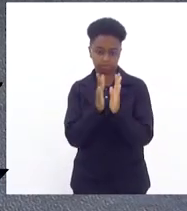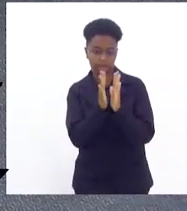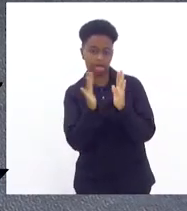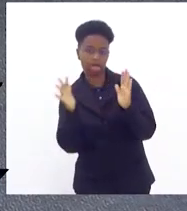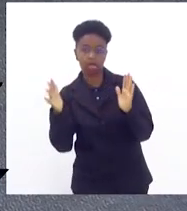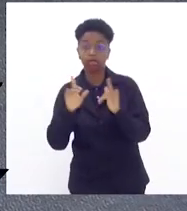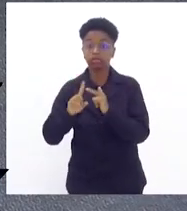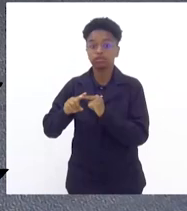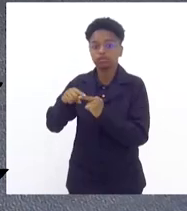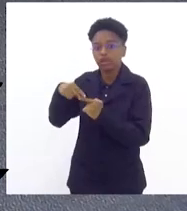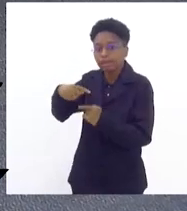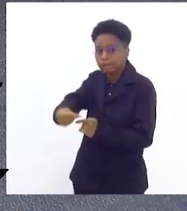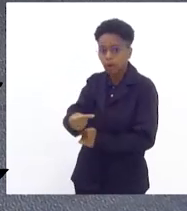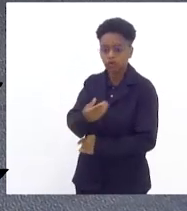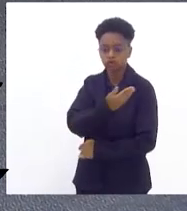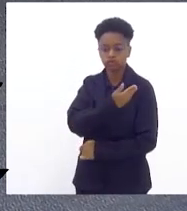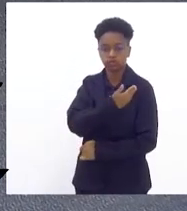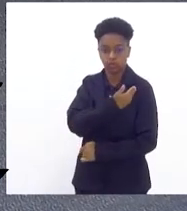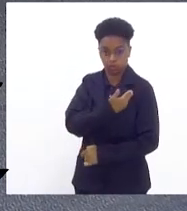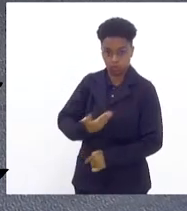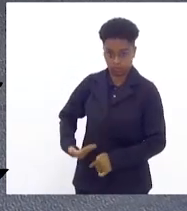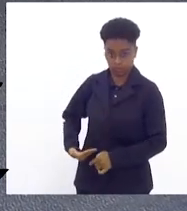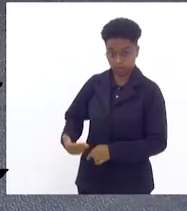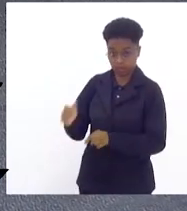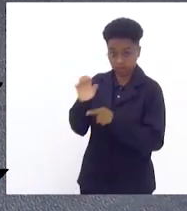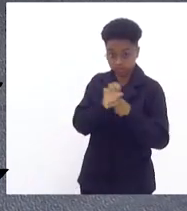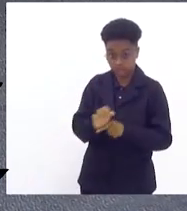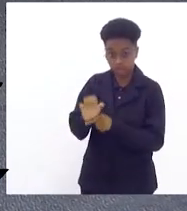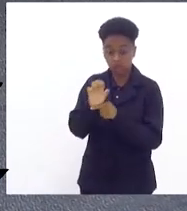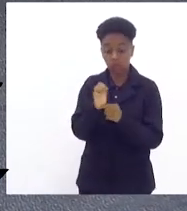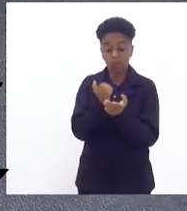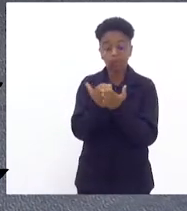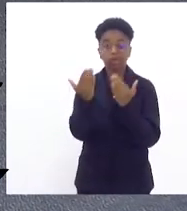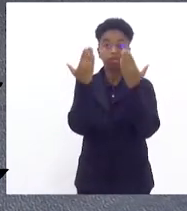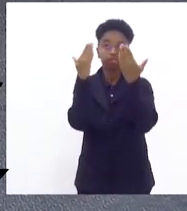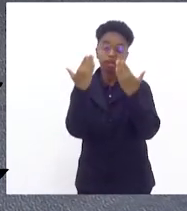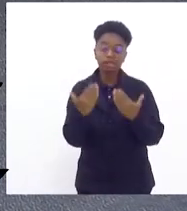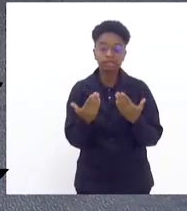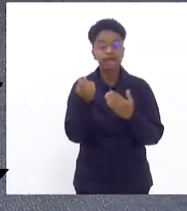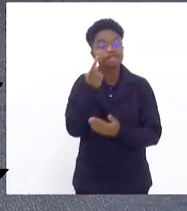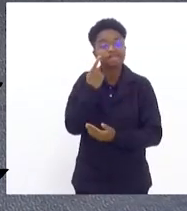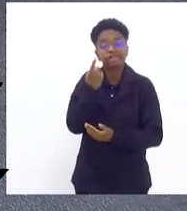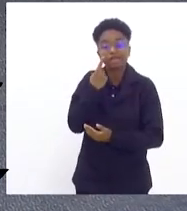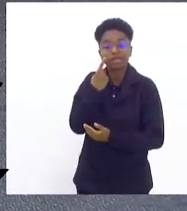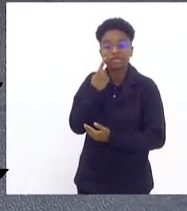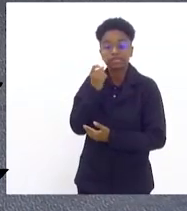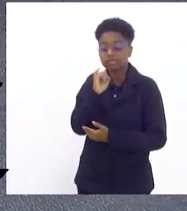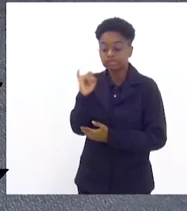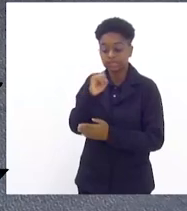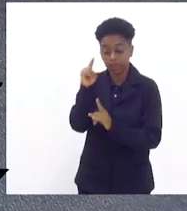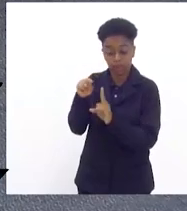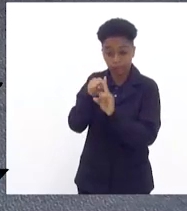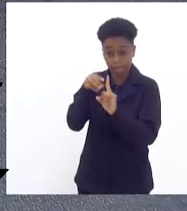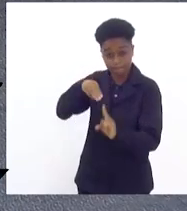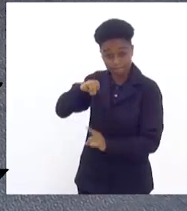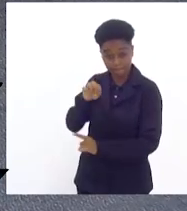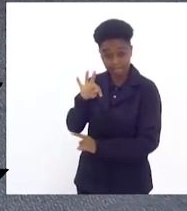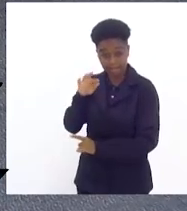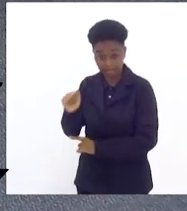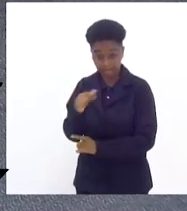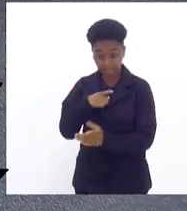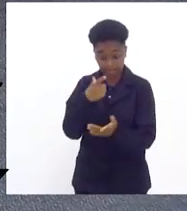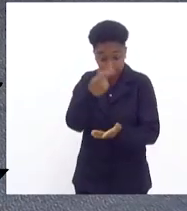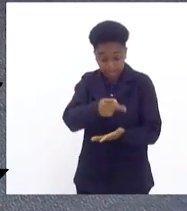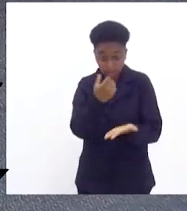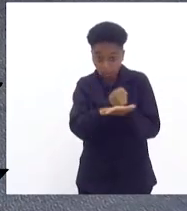sim o governo do Estado analisar e verificar se as metas do contrato de concessão